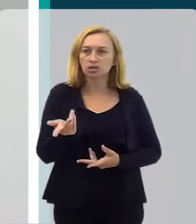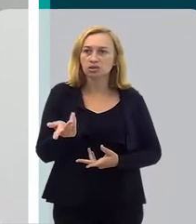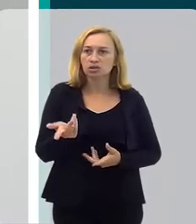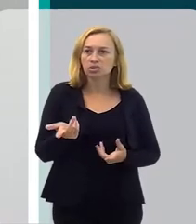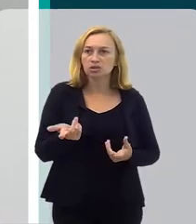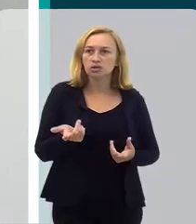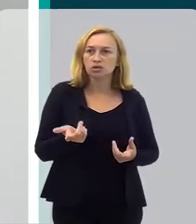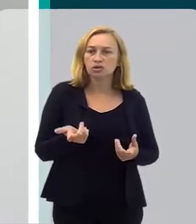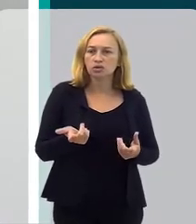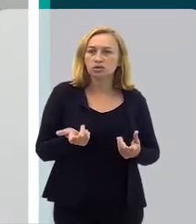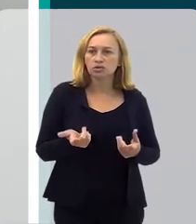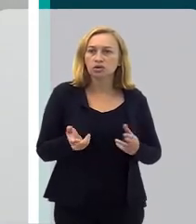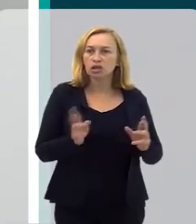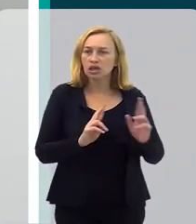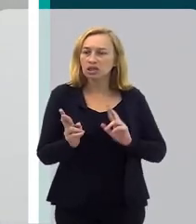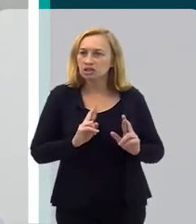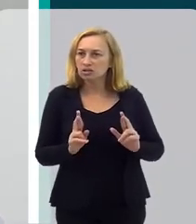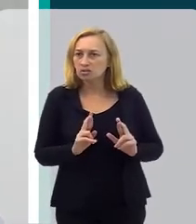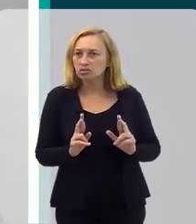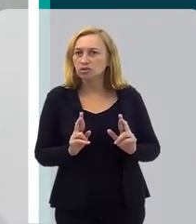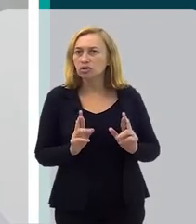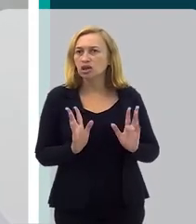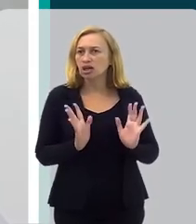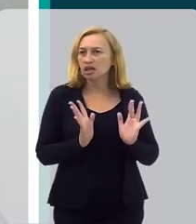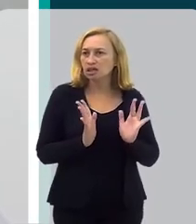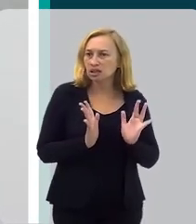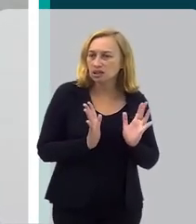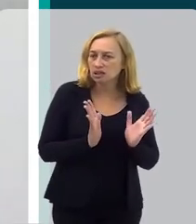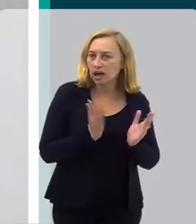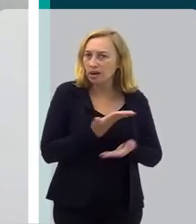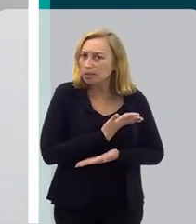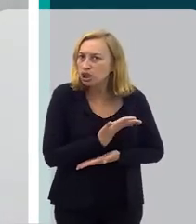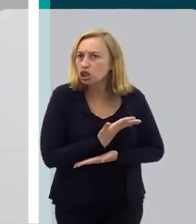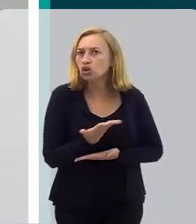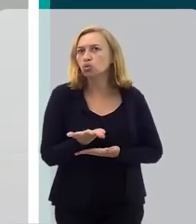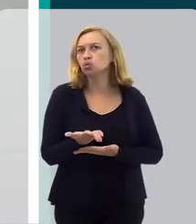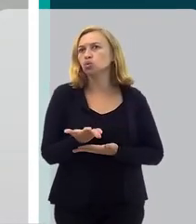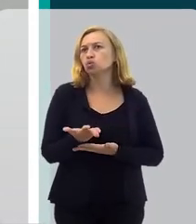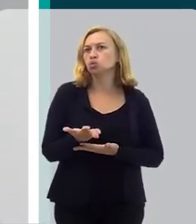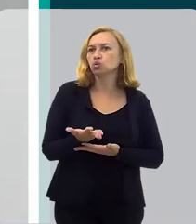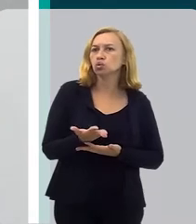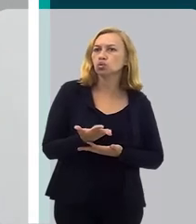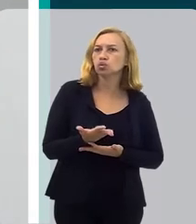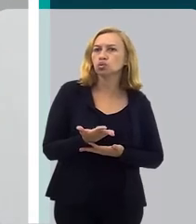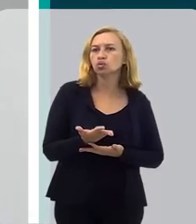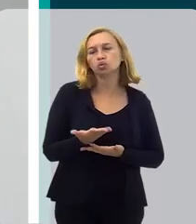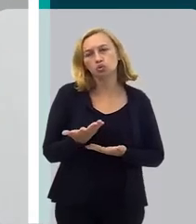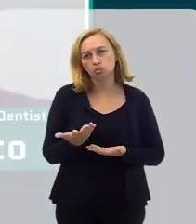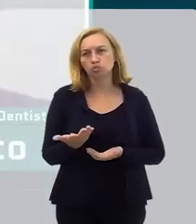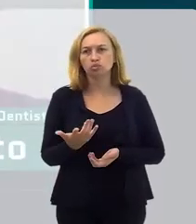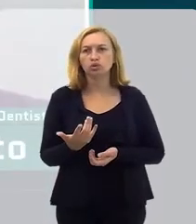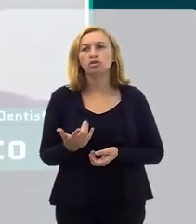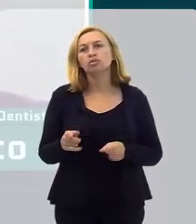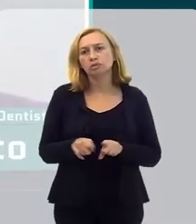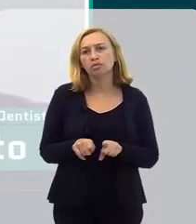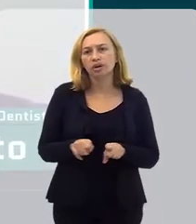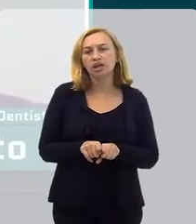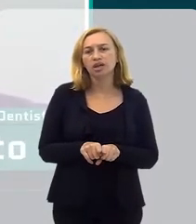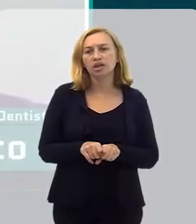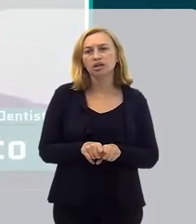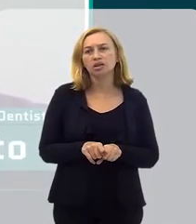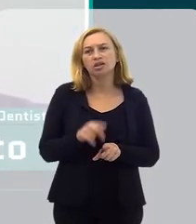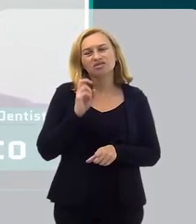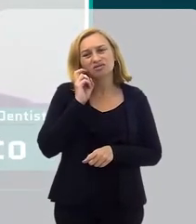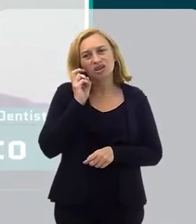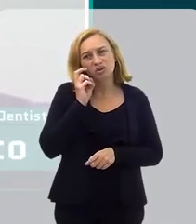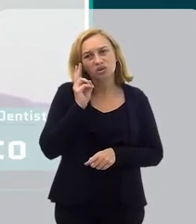no âmbito mais relacional mesmo, né? De amigos, entrar em contato com amigos, eu posso me retrair. Como eu também posso